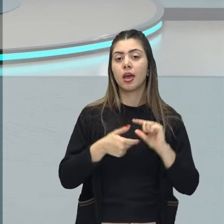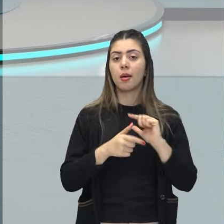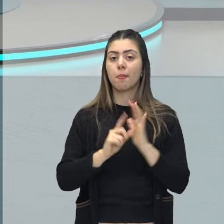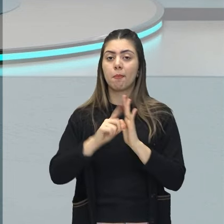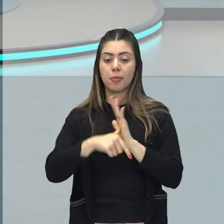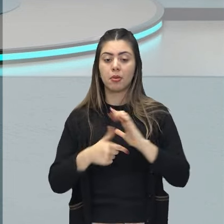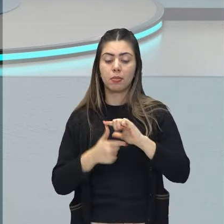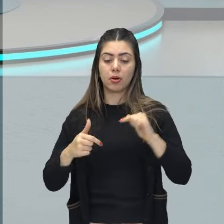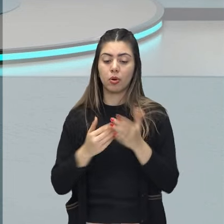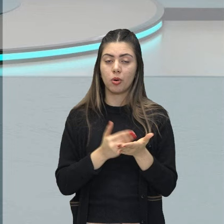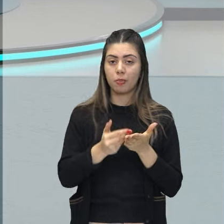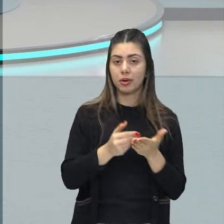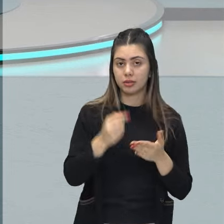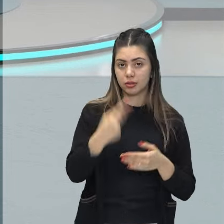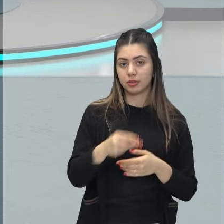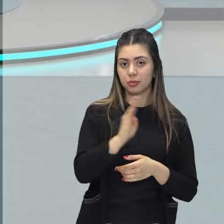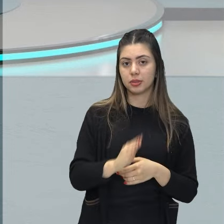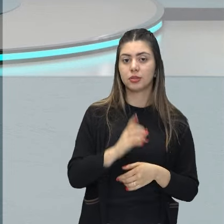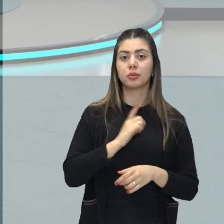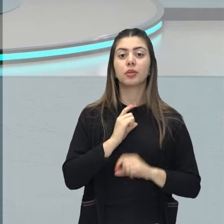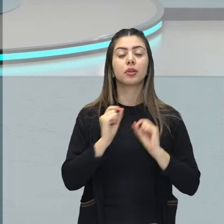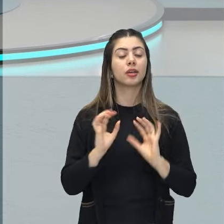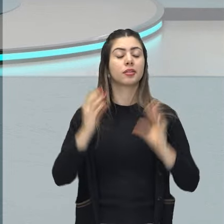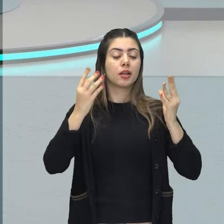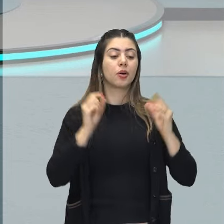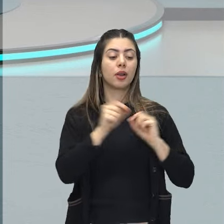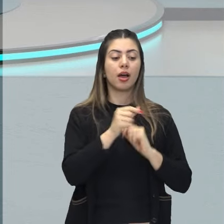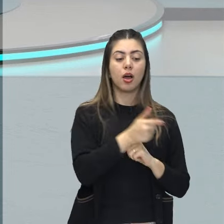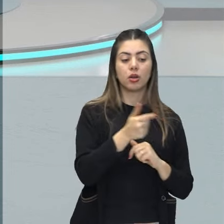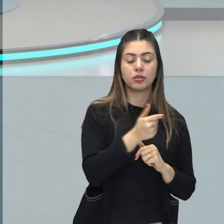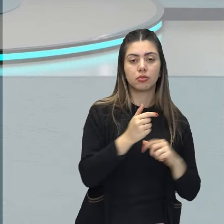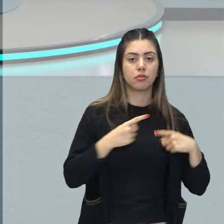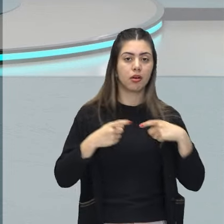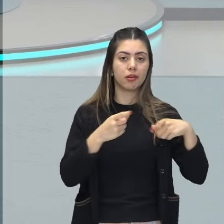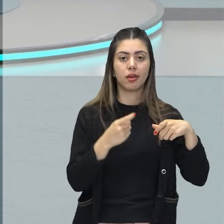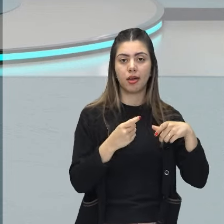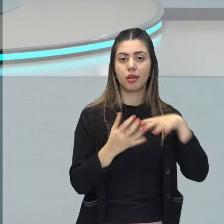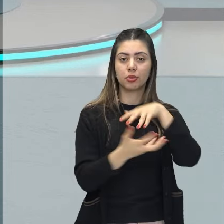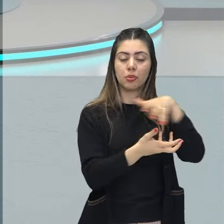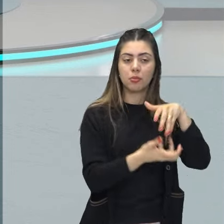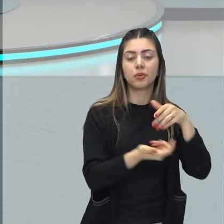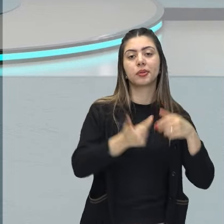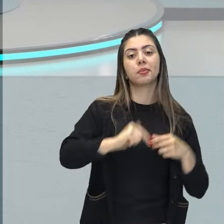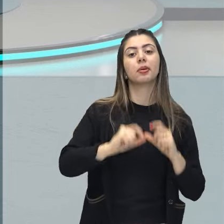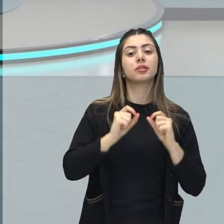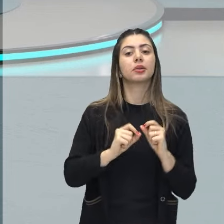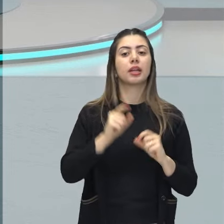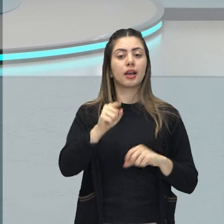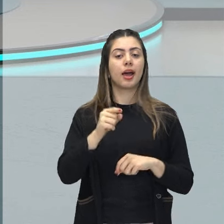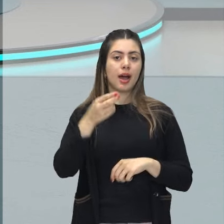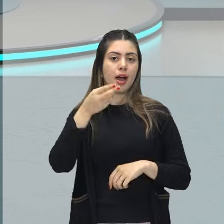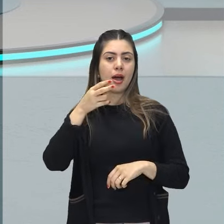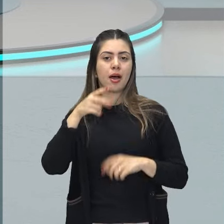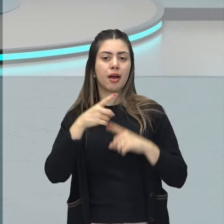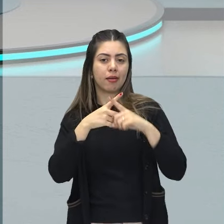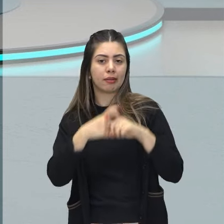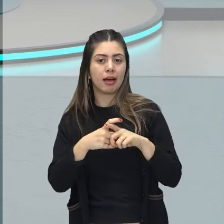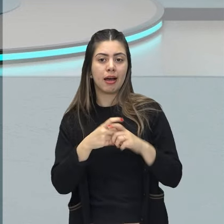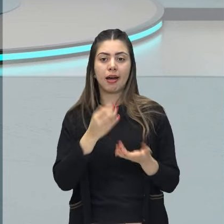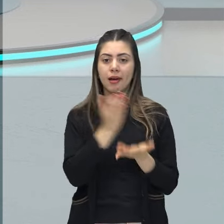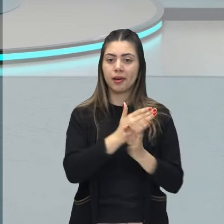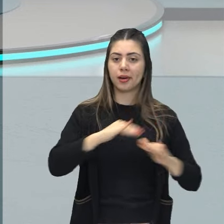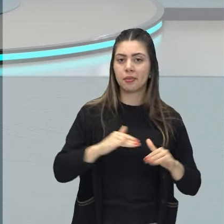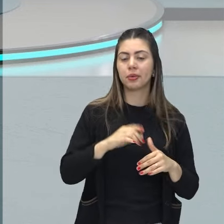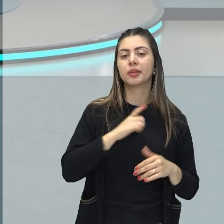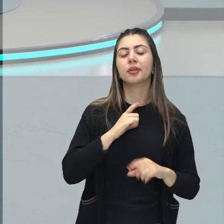Brasil? Fim da Segunda Guerra Mundial e do sistema totalitário do nazismo. Então percebam aí que nós tivemos a vitória dos Estados